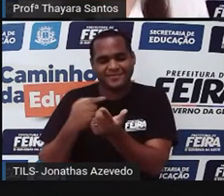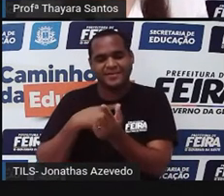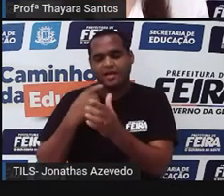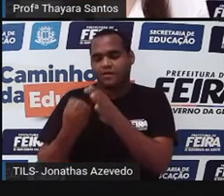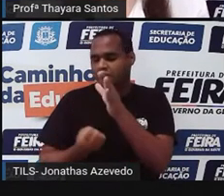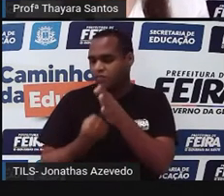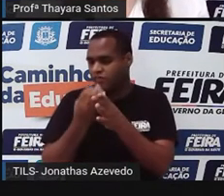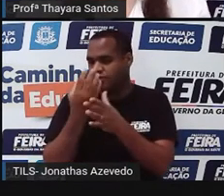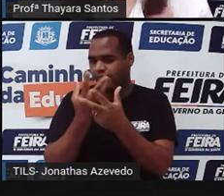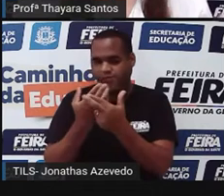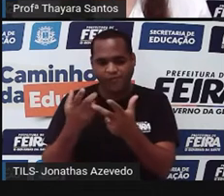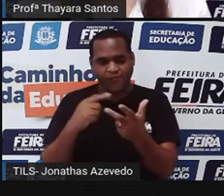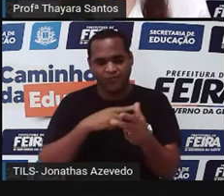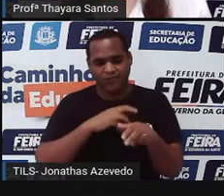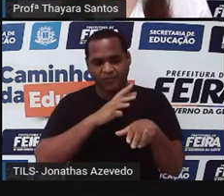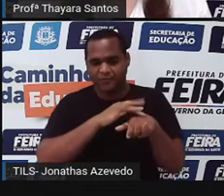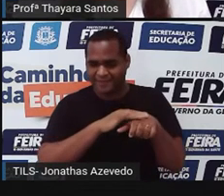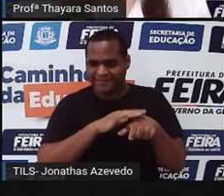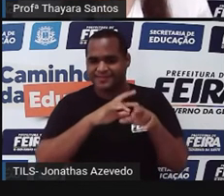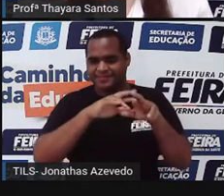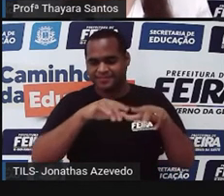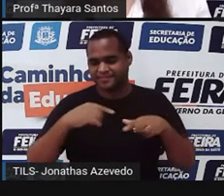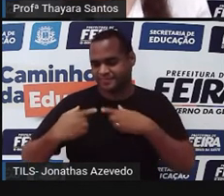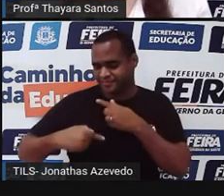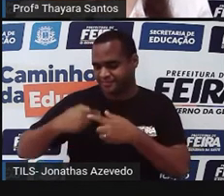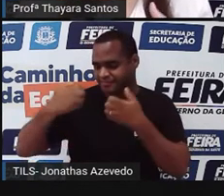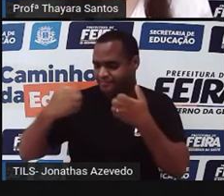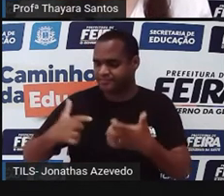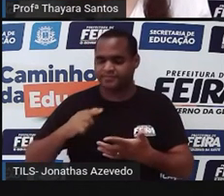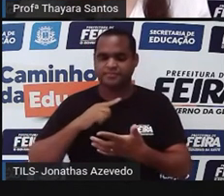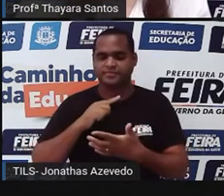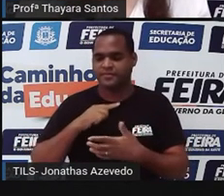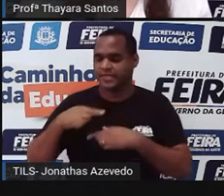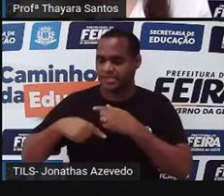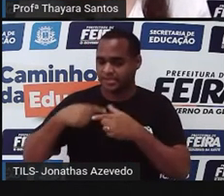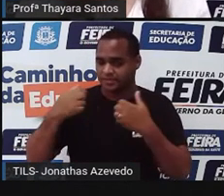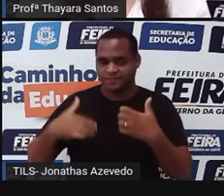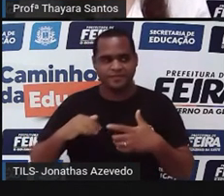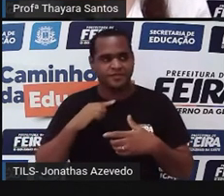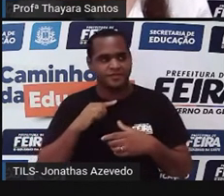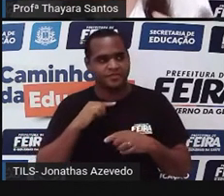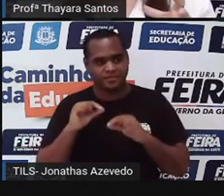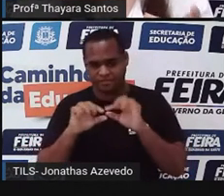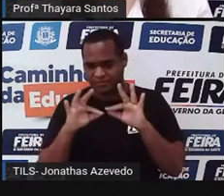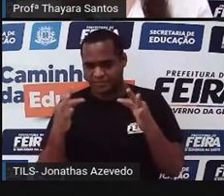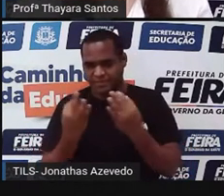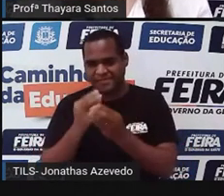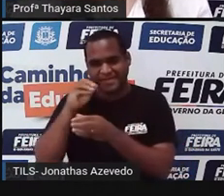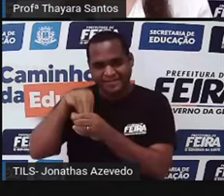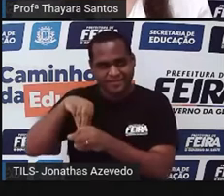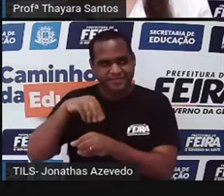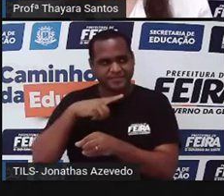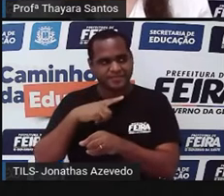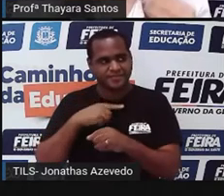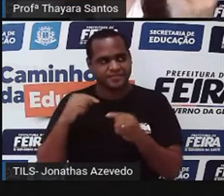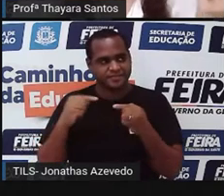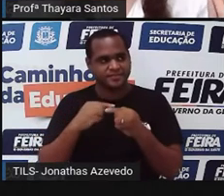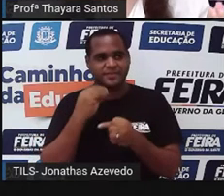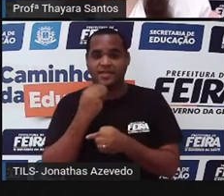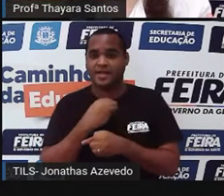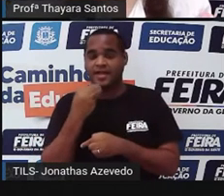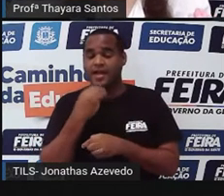dessas doenças genéticas aí. Ou então já tem aquele gene dentro daquela família. Então, tem a maior